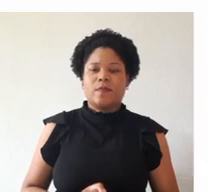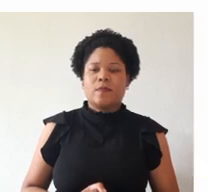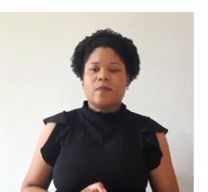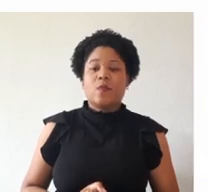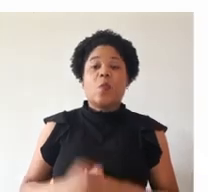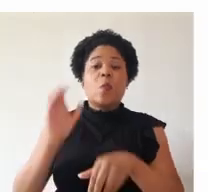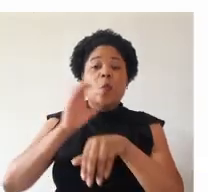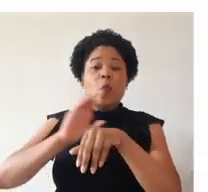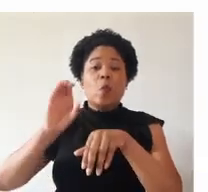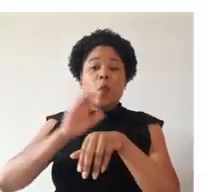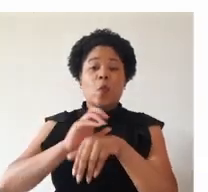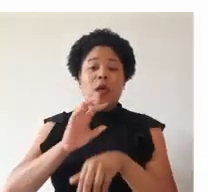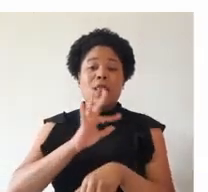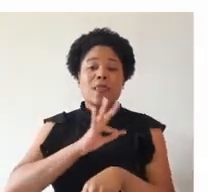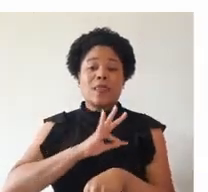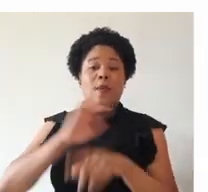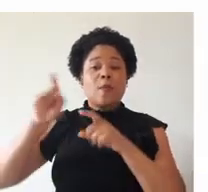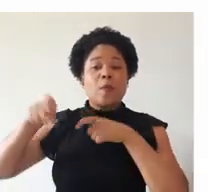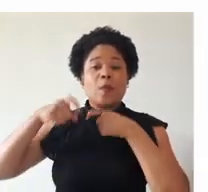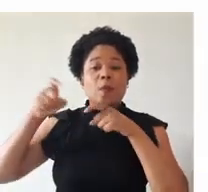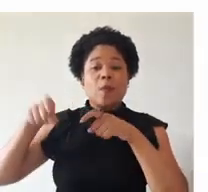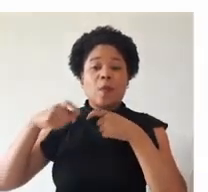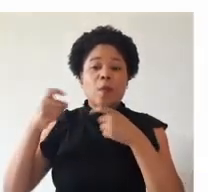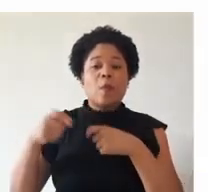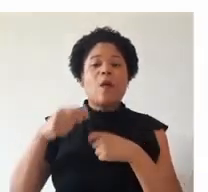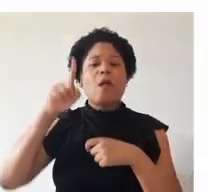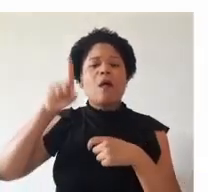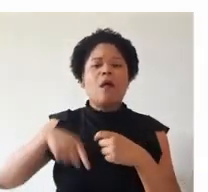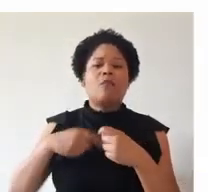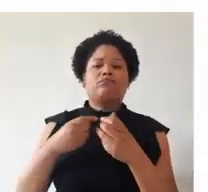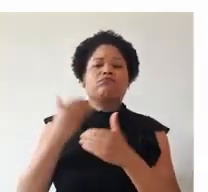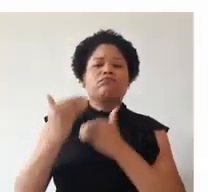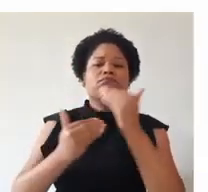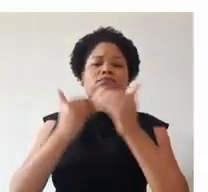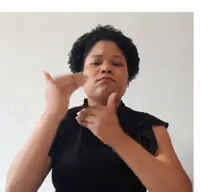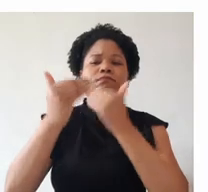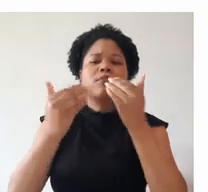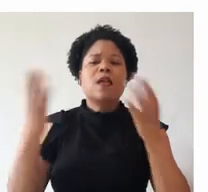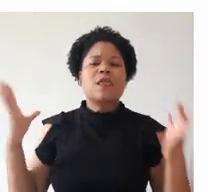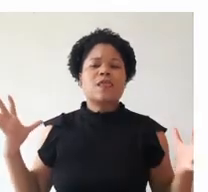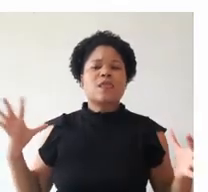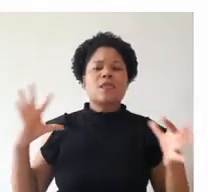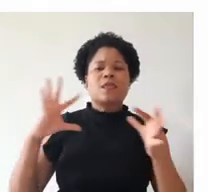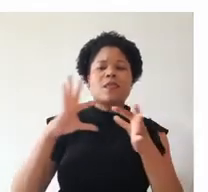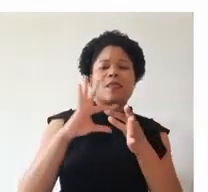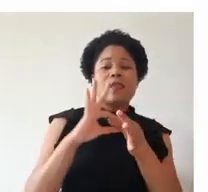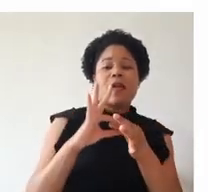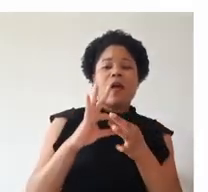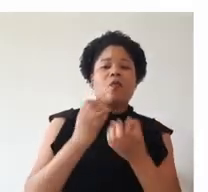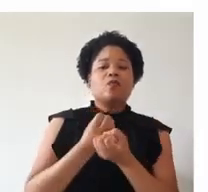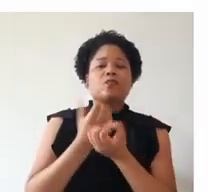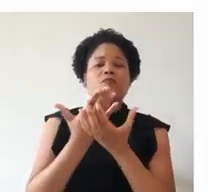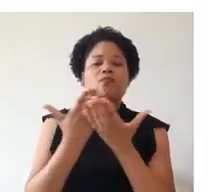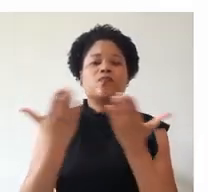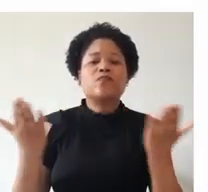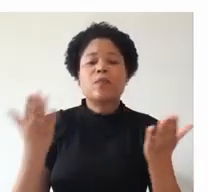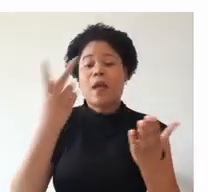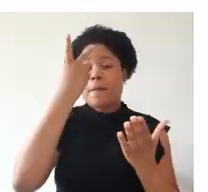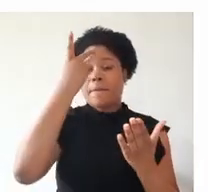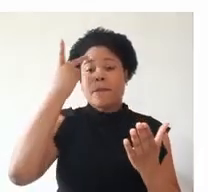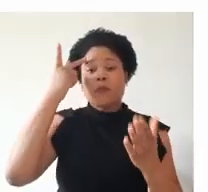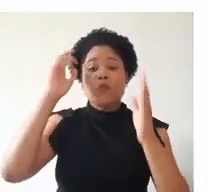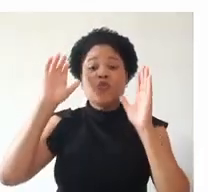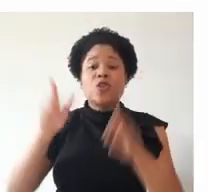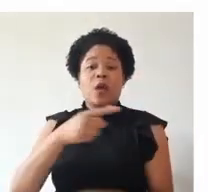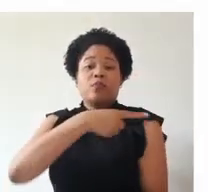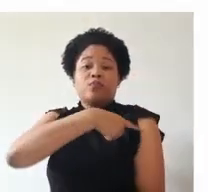O curso técnico em agropecuária será desenvolvido de forma integrada, oferecido a quem já